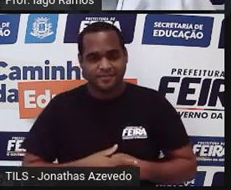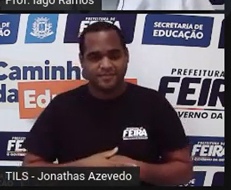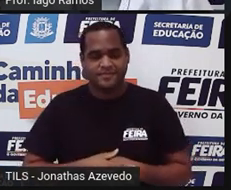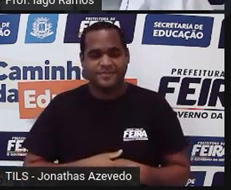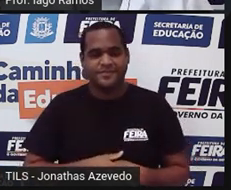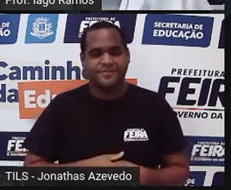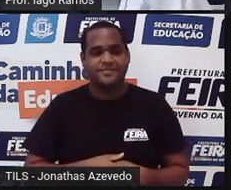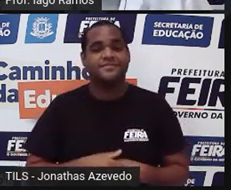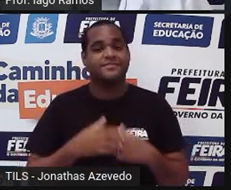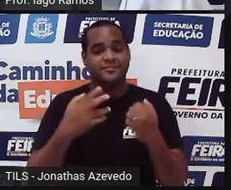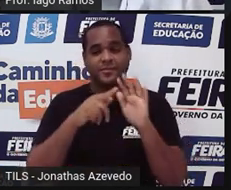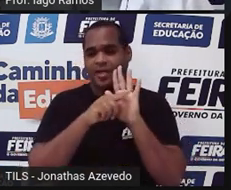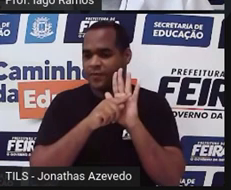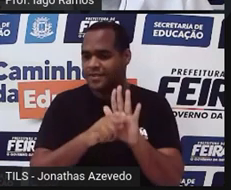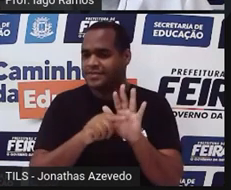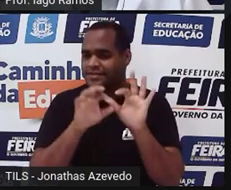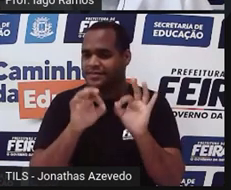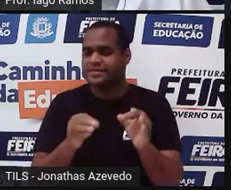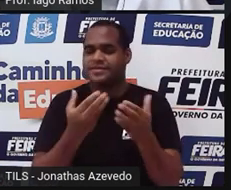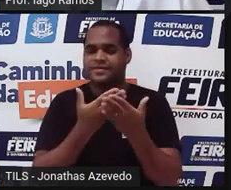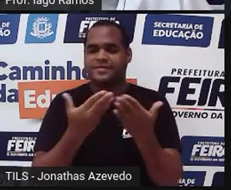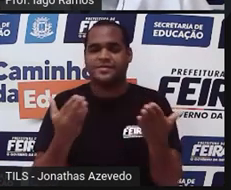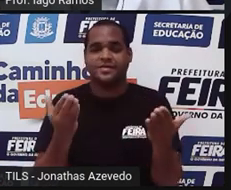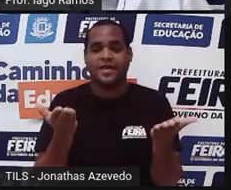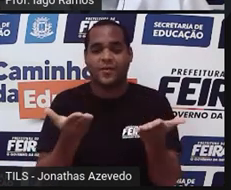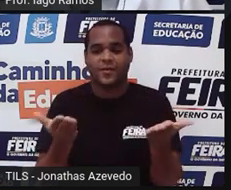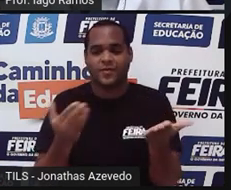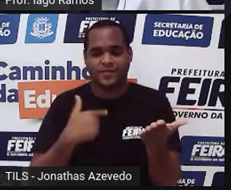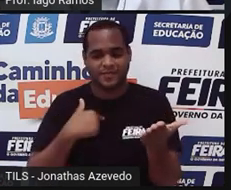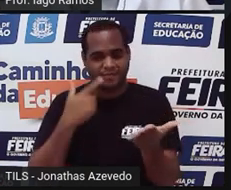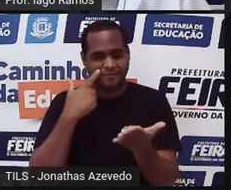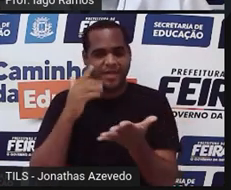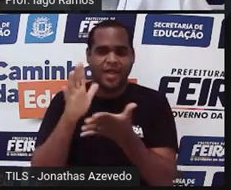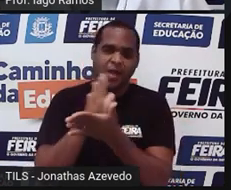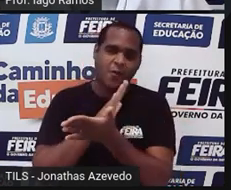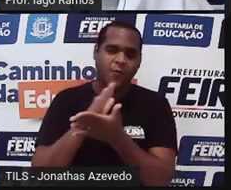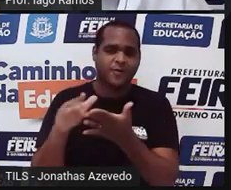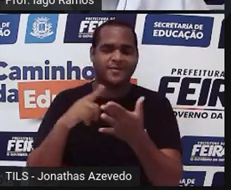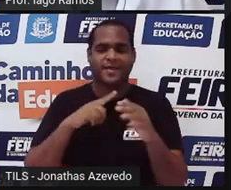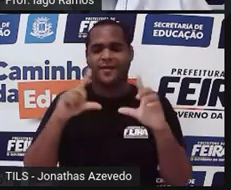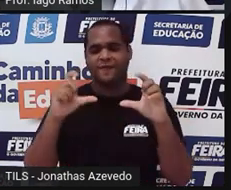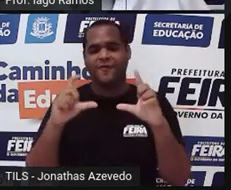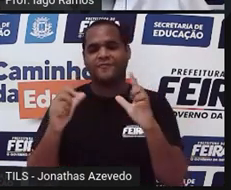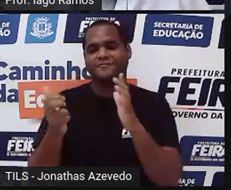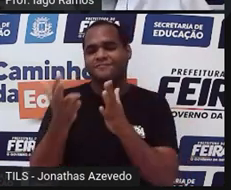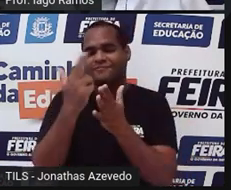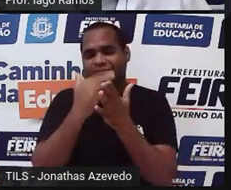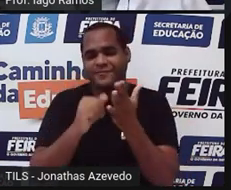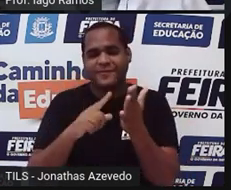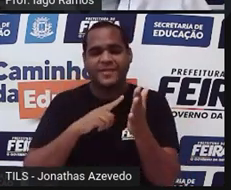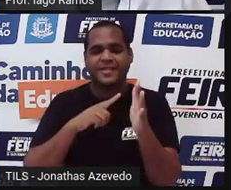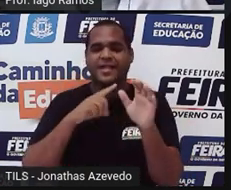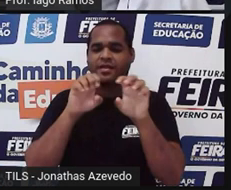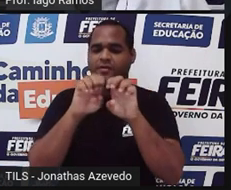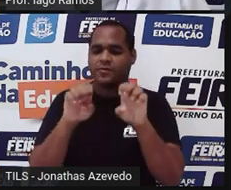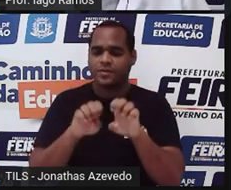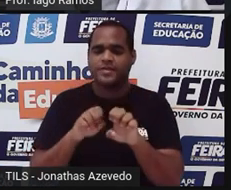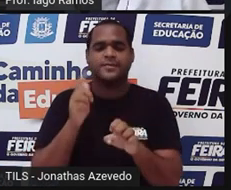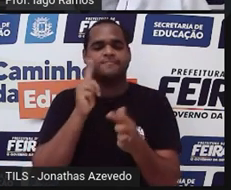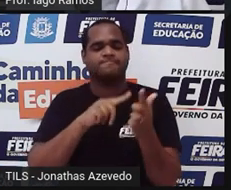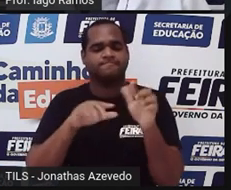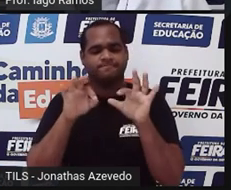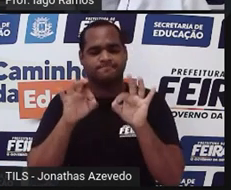Para te ajudar, eu vou colocar algumas imagens aqui de algumas estruturas que eu considero ser bem